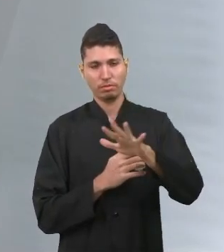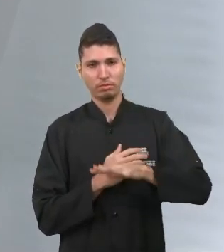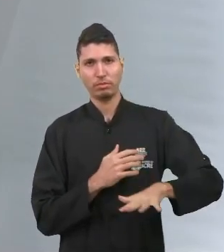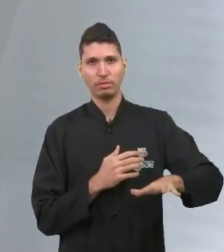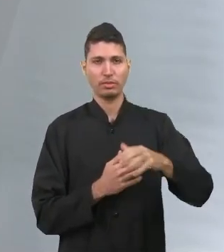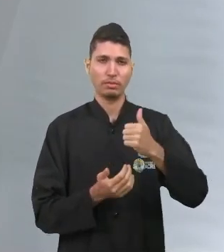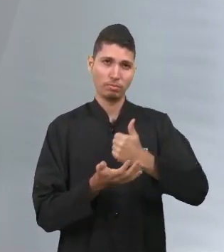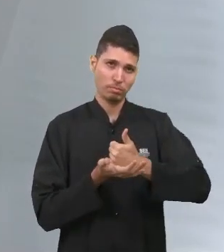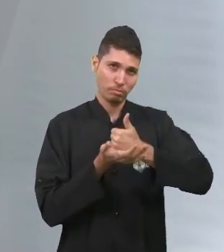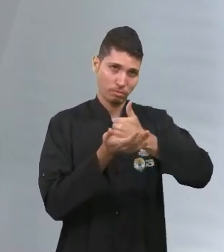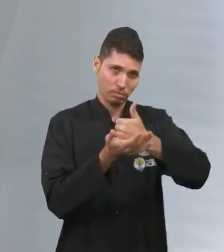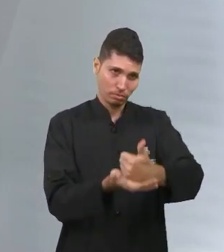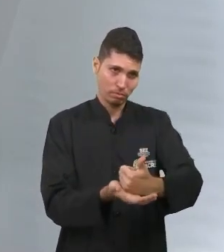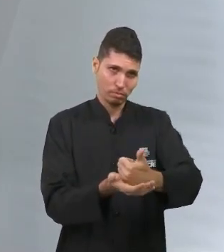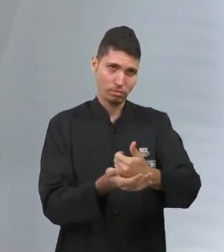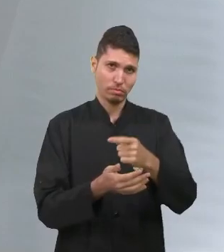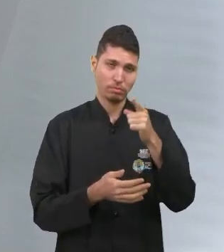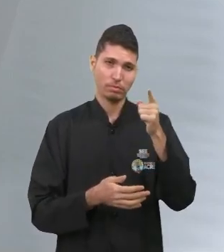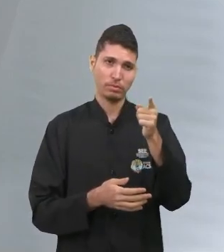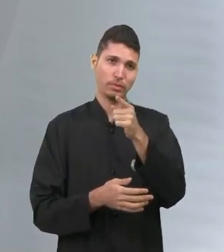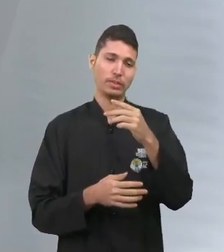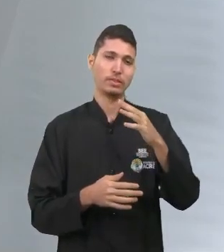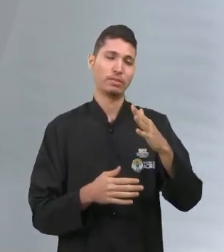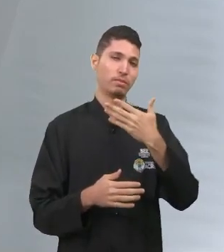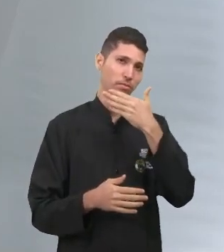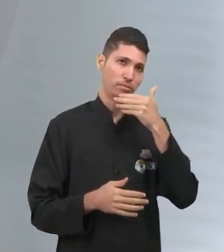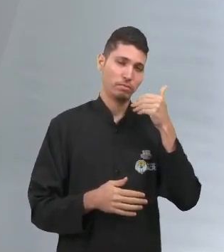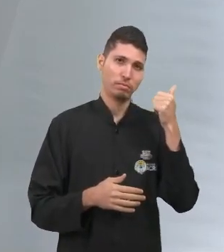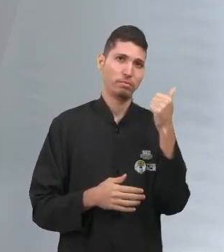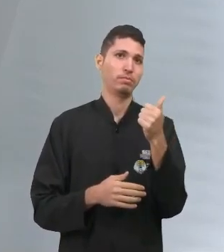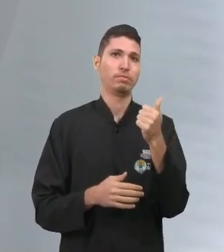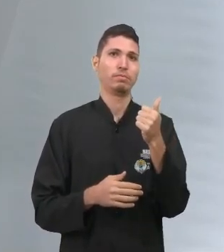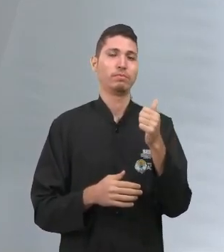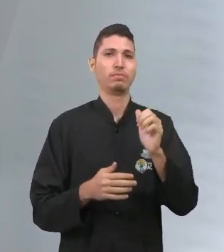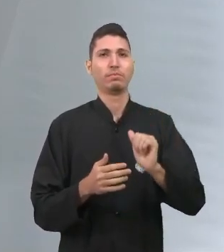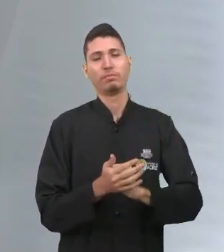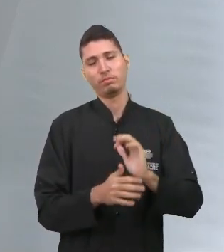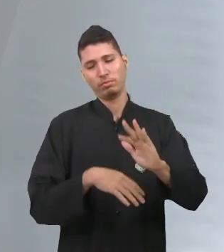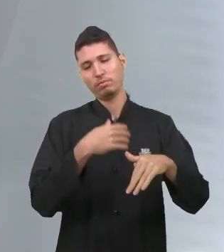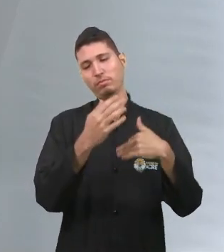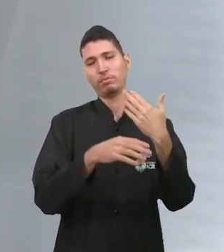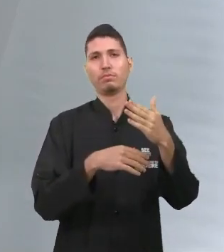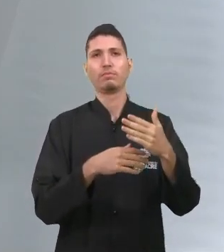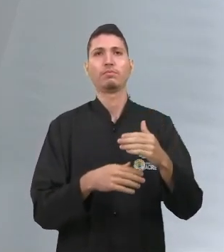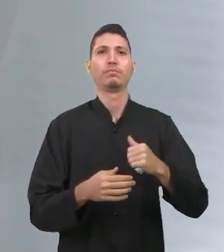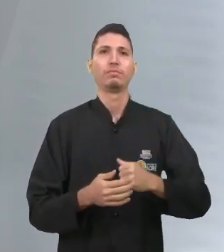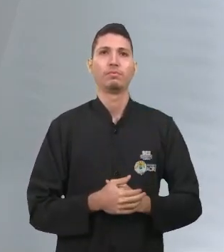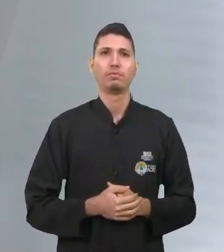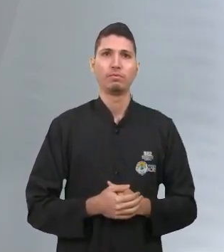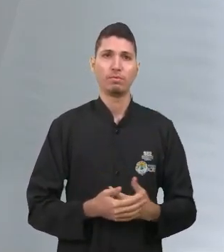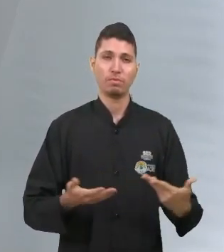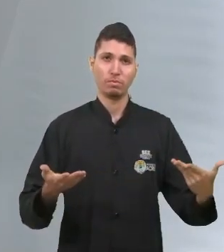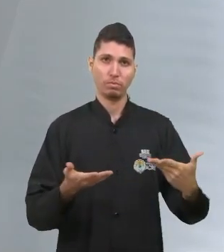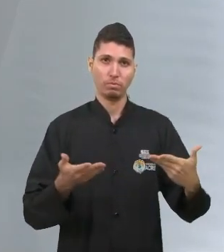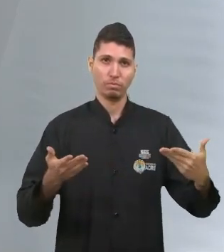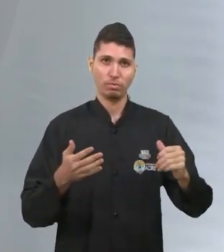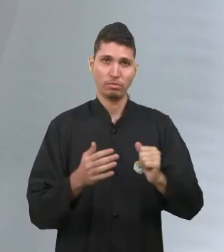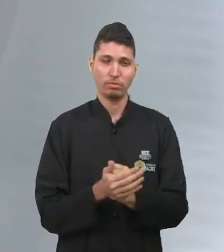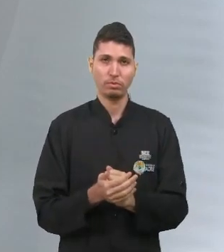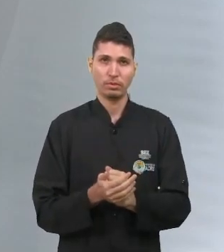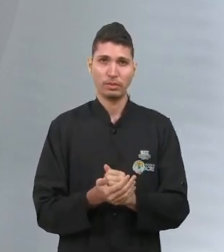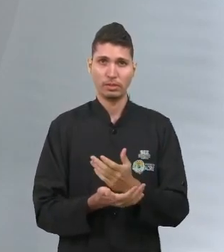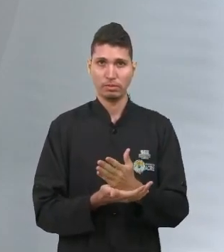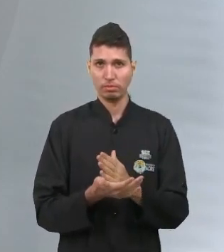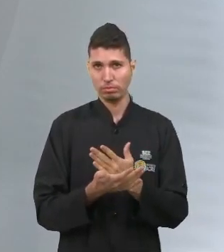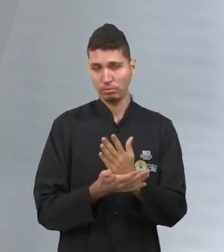ajudar na formação integral de vocês. Hoje nós vamos fazer uma abordagem de alguns conceitos do